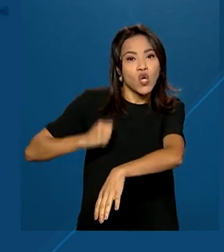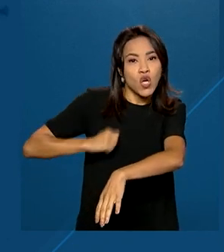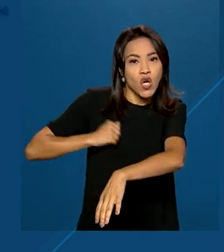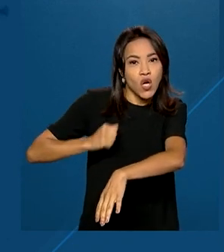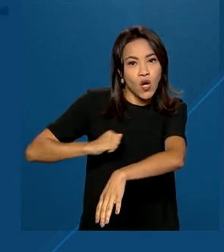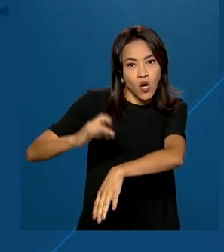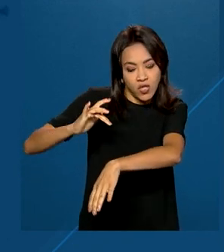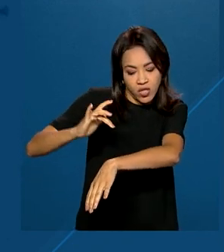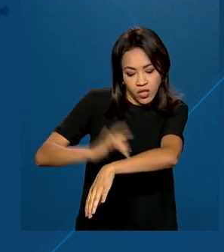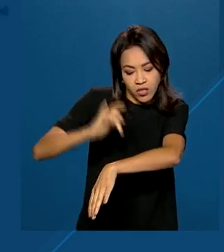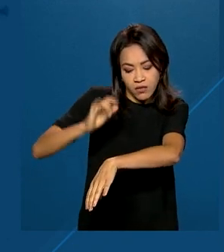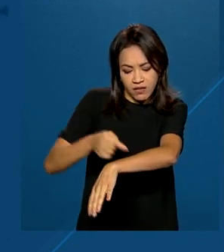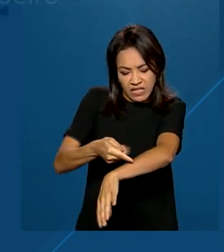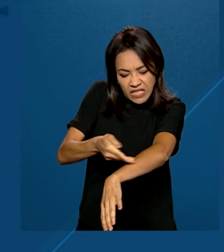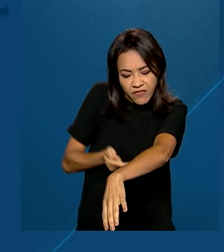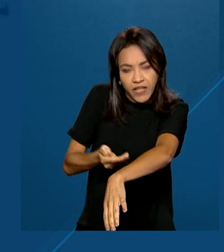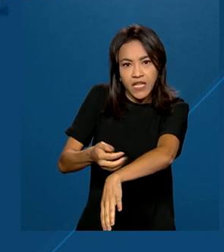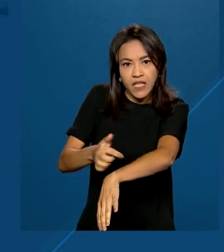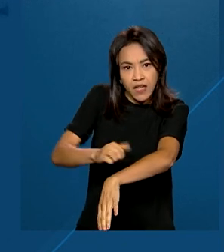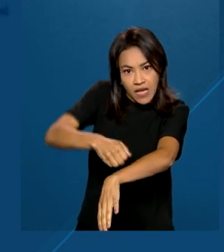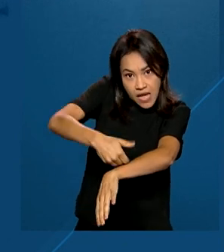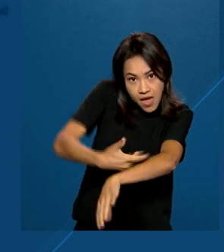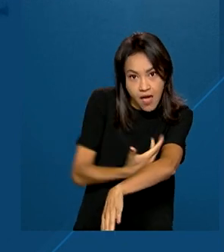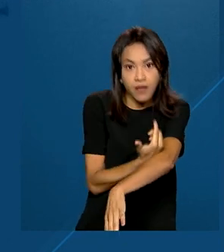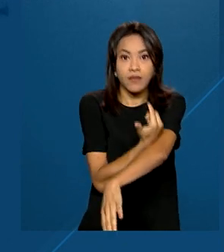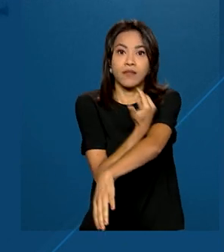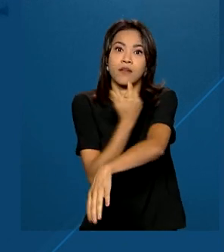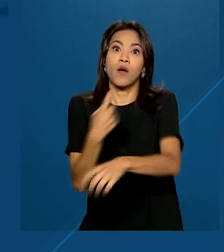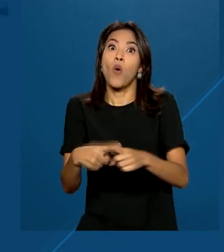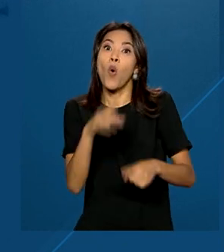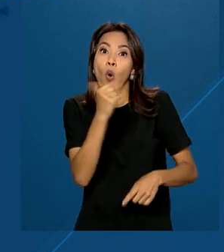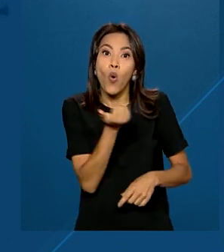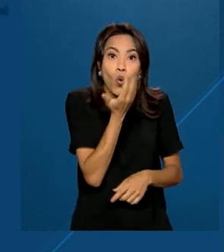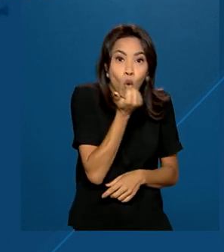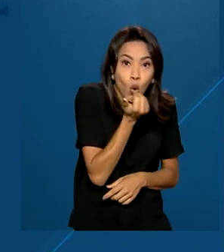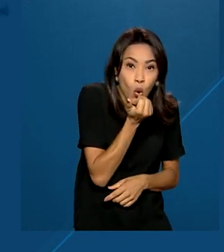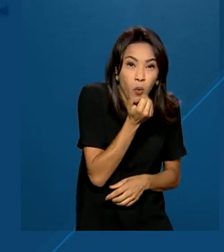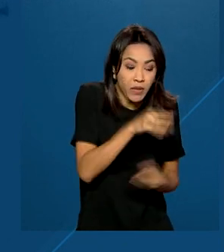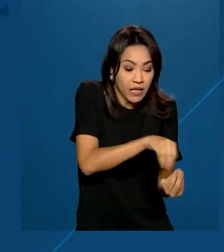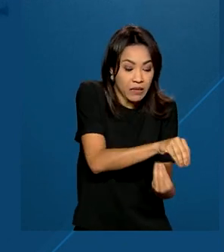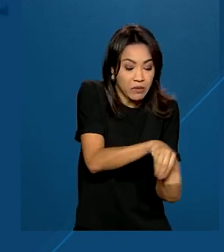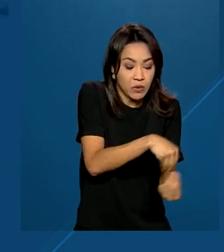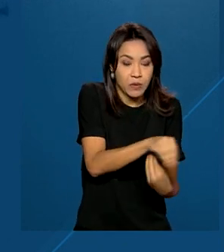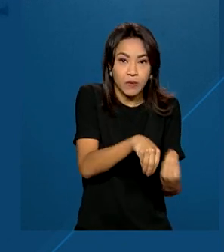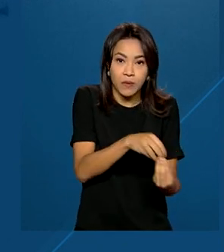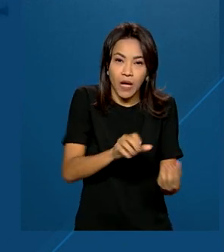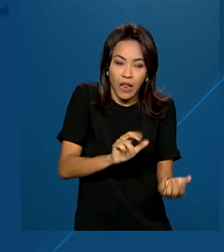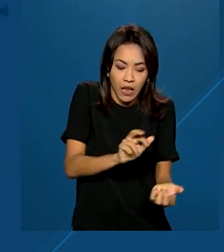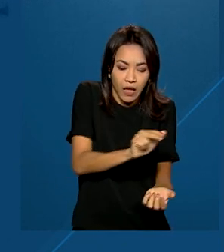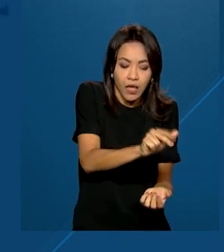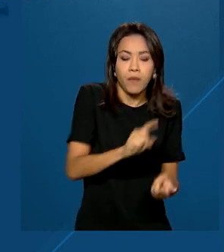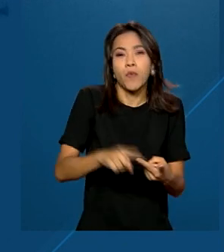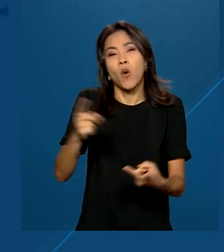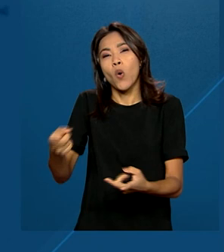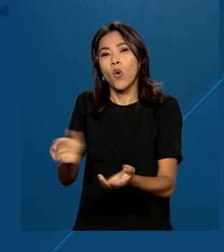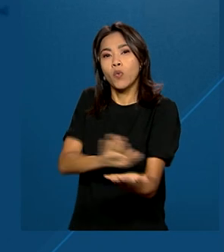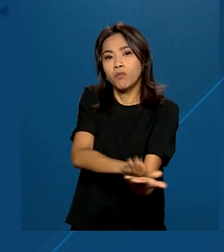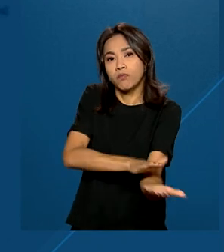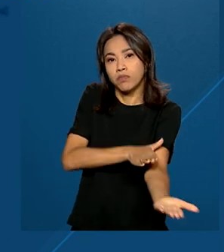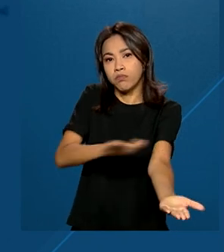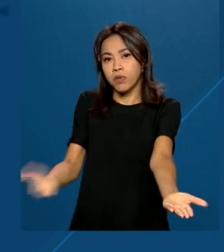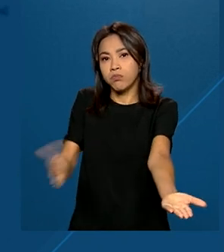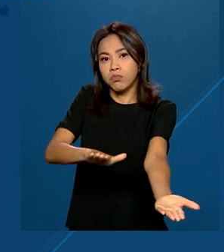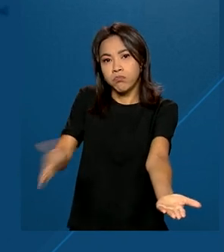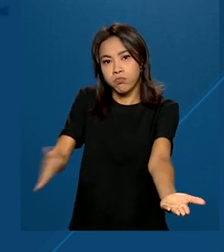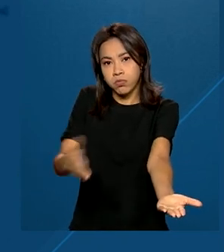inseto com a pele ferida, pela ingestão de alimentos contaminados pelo barbeiro, por transfusão de sangue e